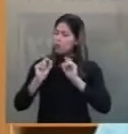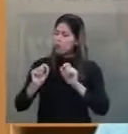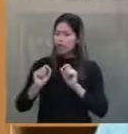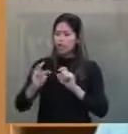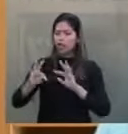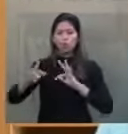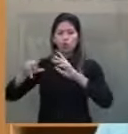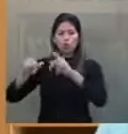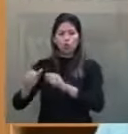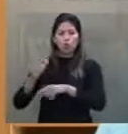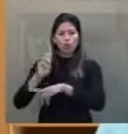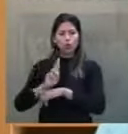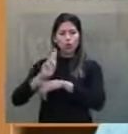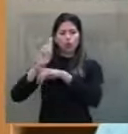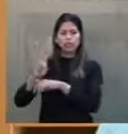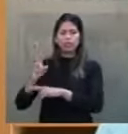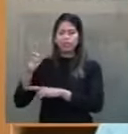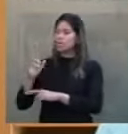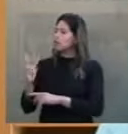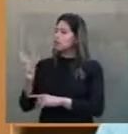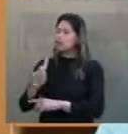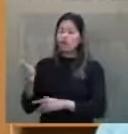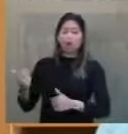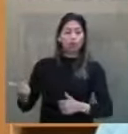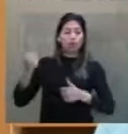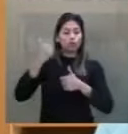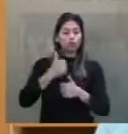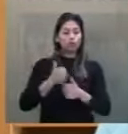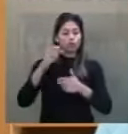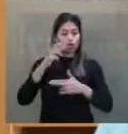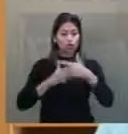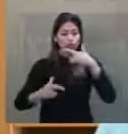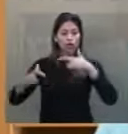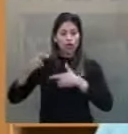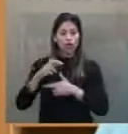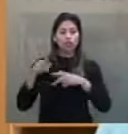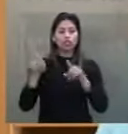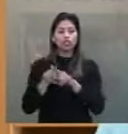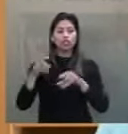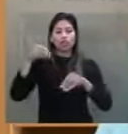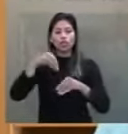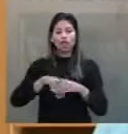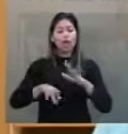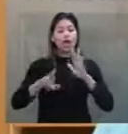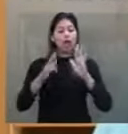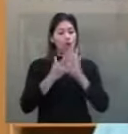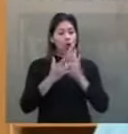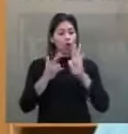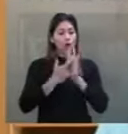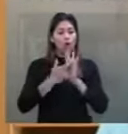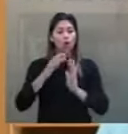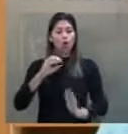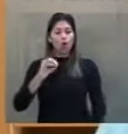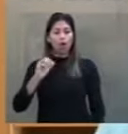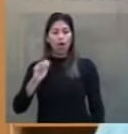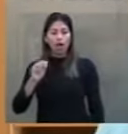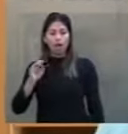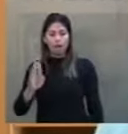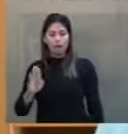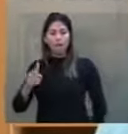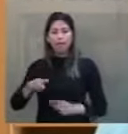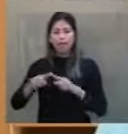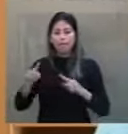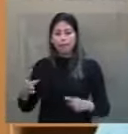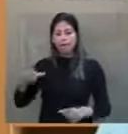não substitui a fiscalização ético-disciplinar imposta pelo Estatuto da OAB. Contudo, por nove